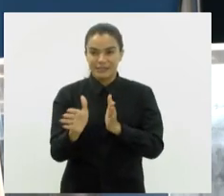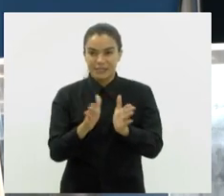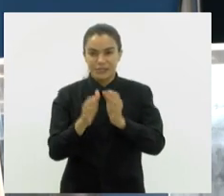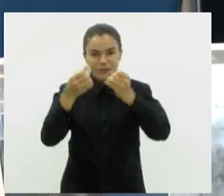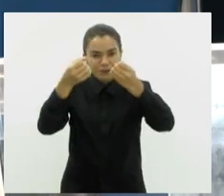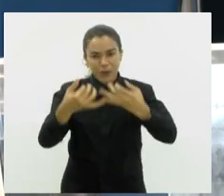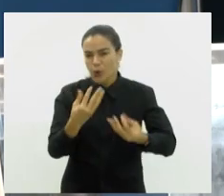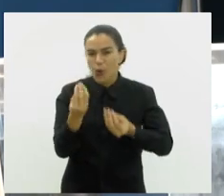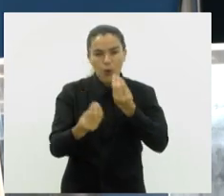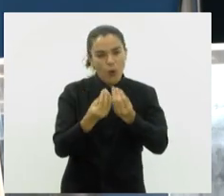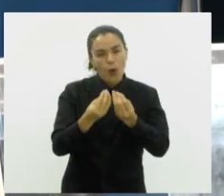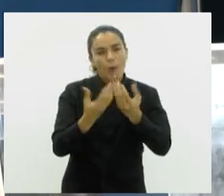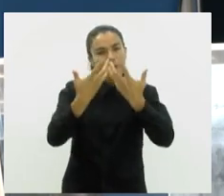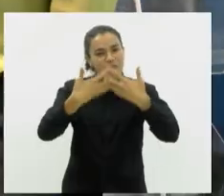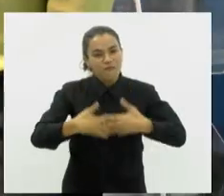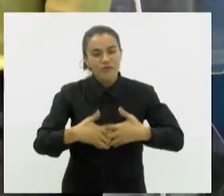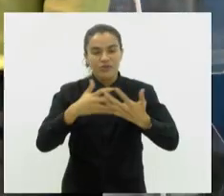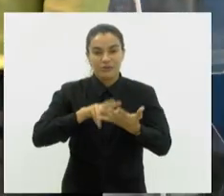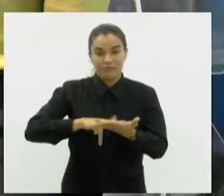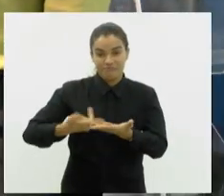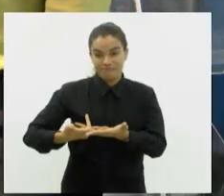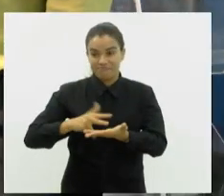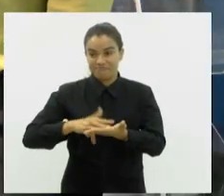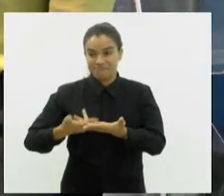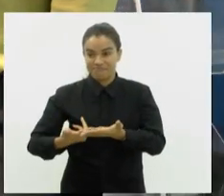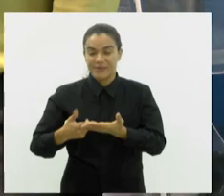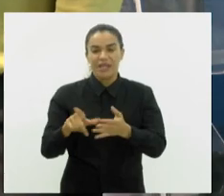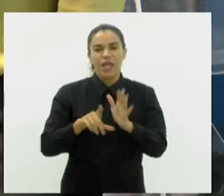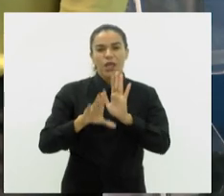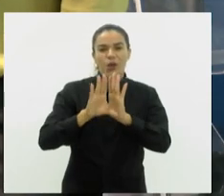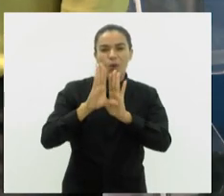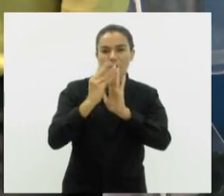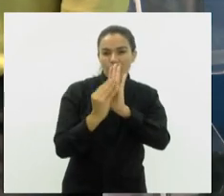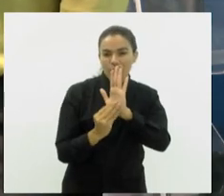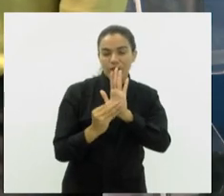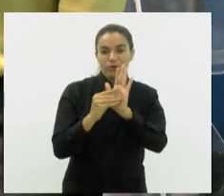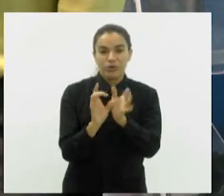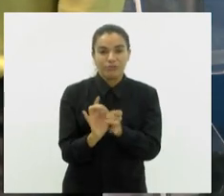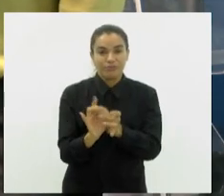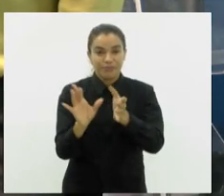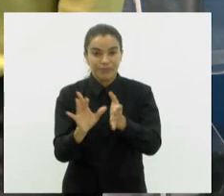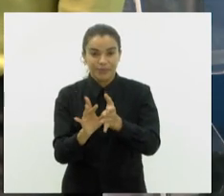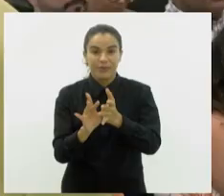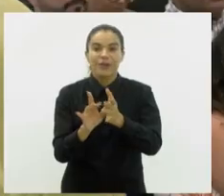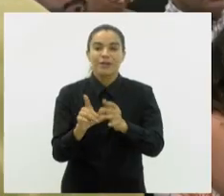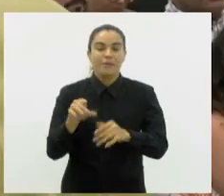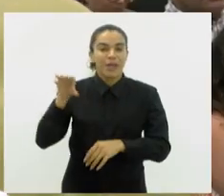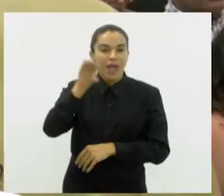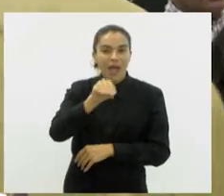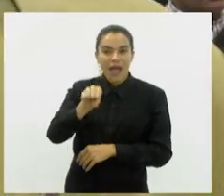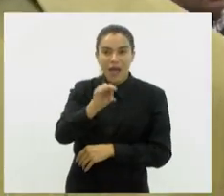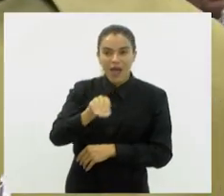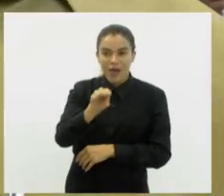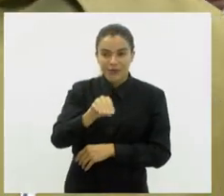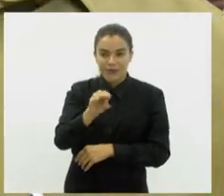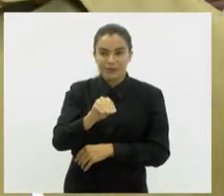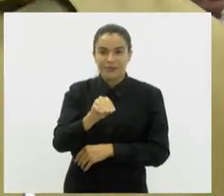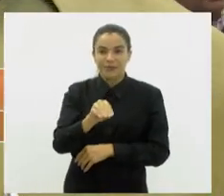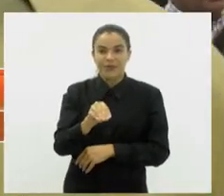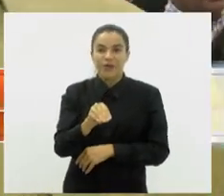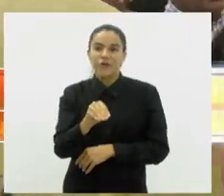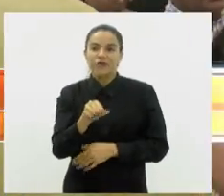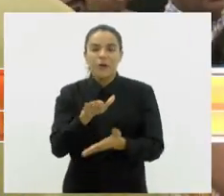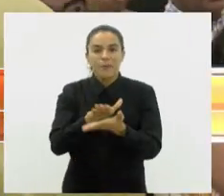o processo de produção do documento, que também tem o conteúdo disponibilizado em forma de áudio. O braile foi produzido,